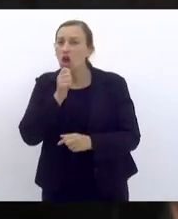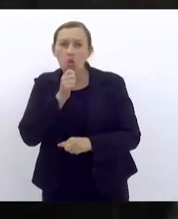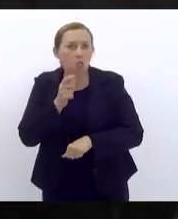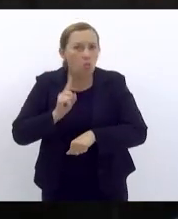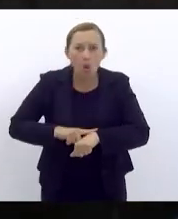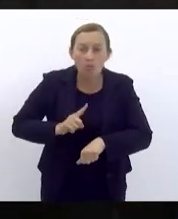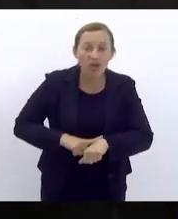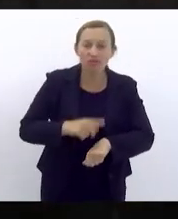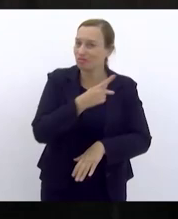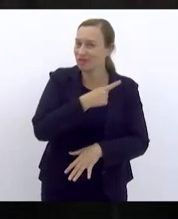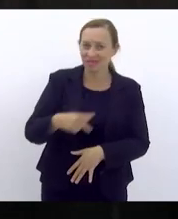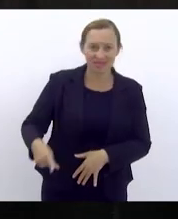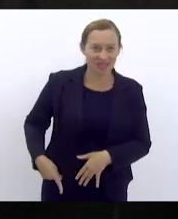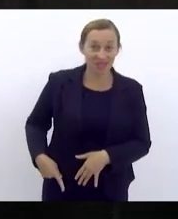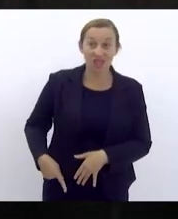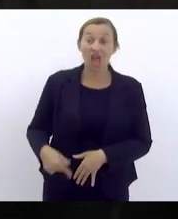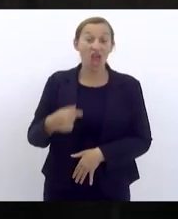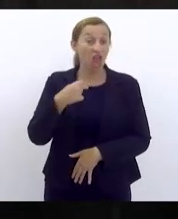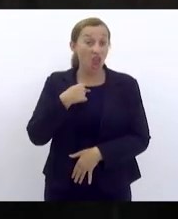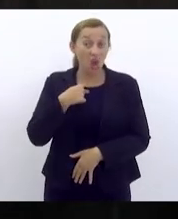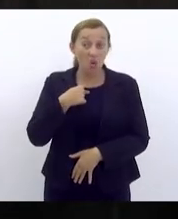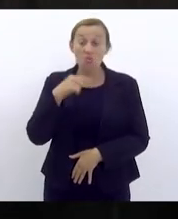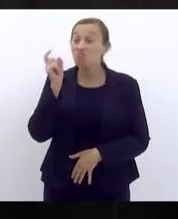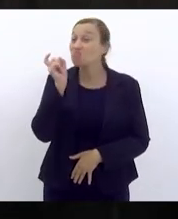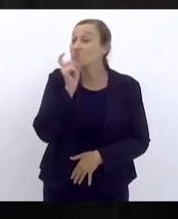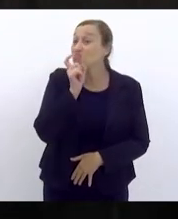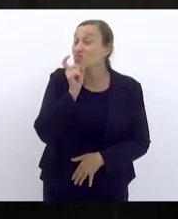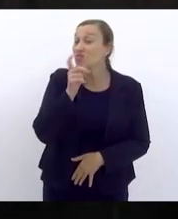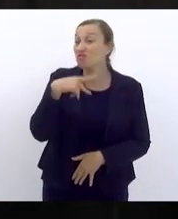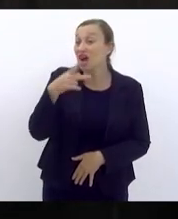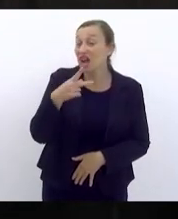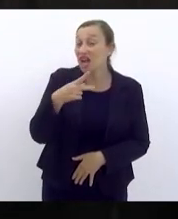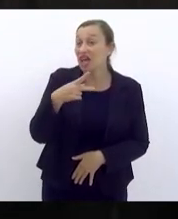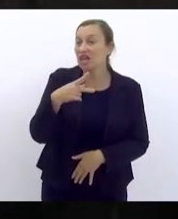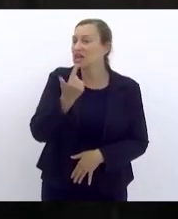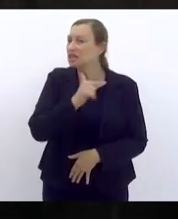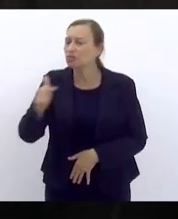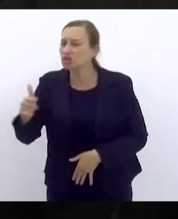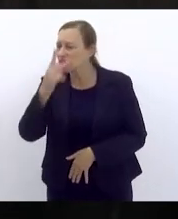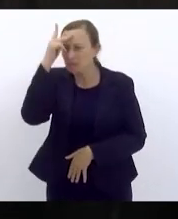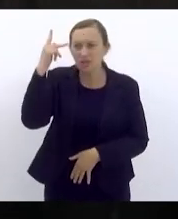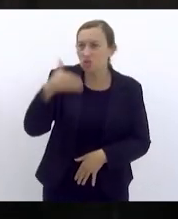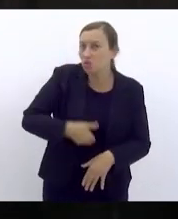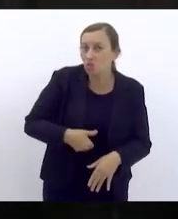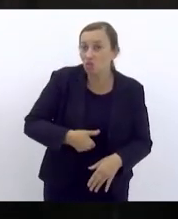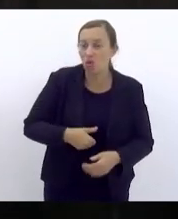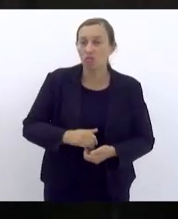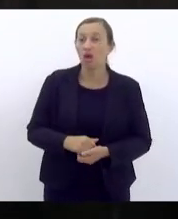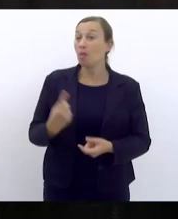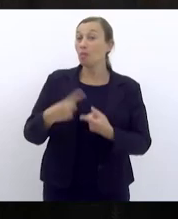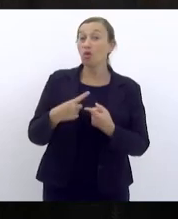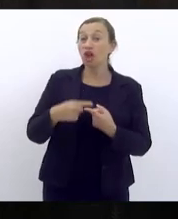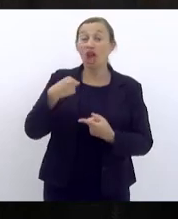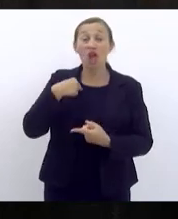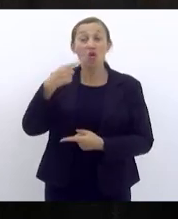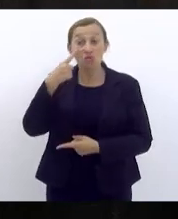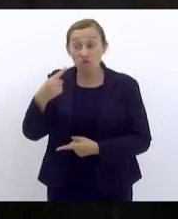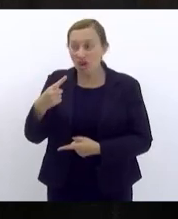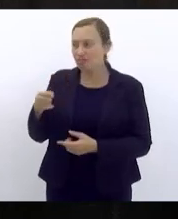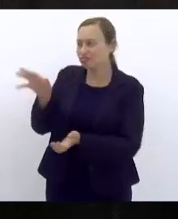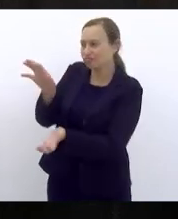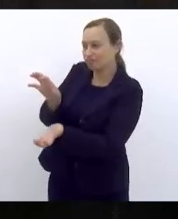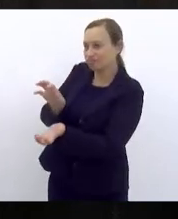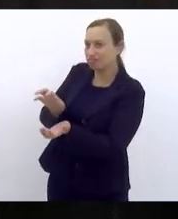presidente eu neguei que existissem pessoas passando fome até porque eu venho de Recife eu sou